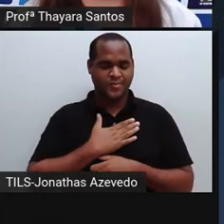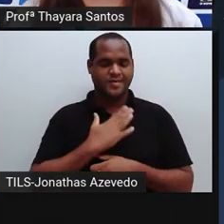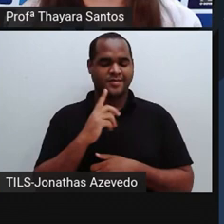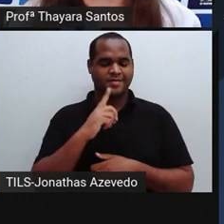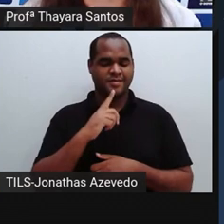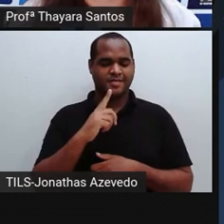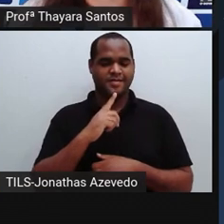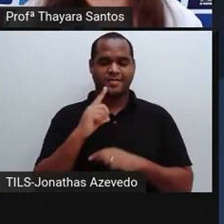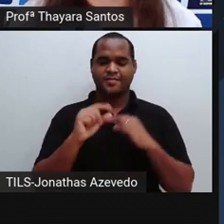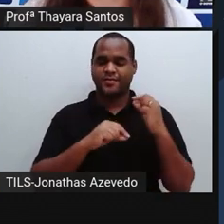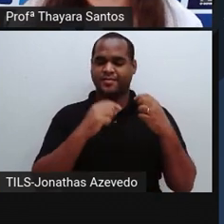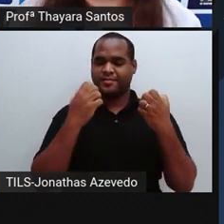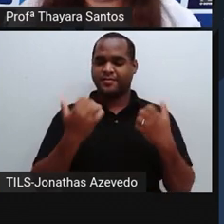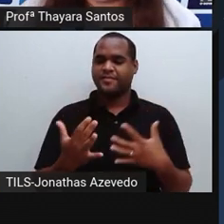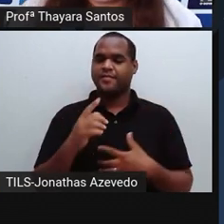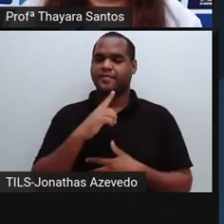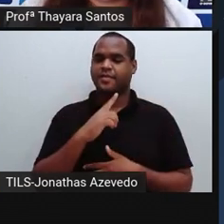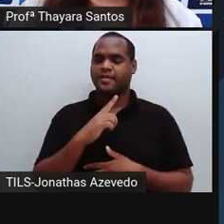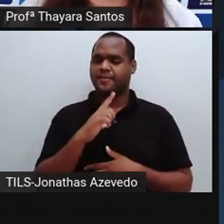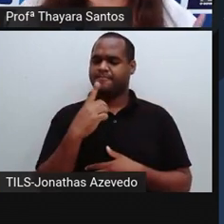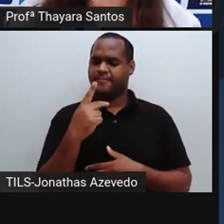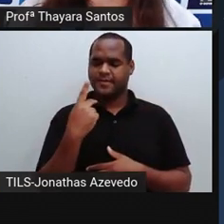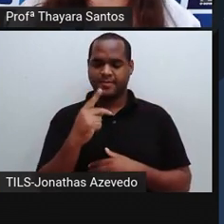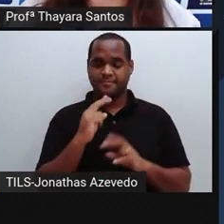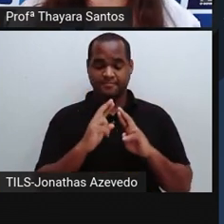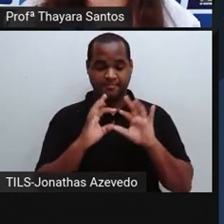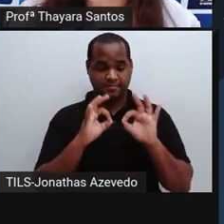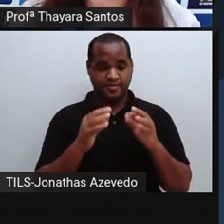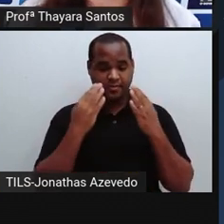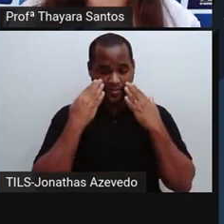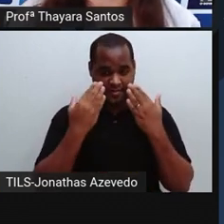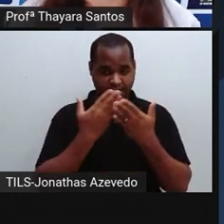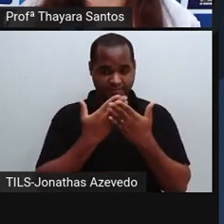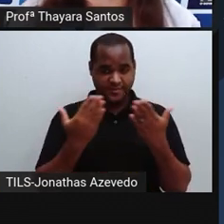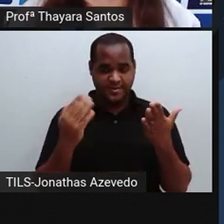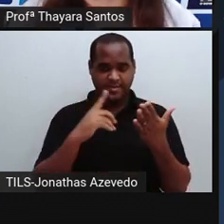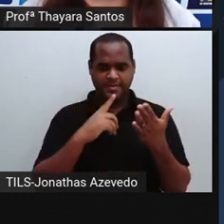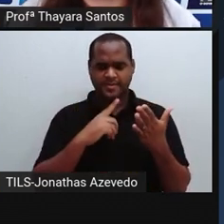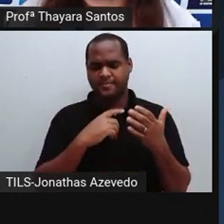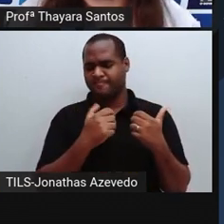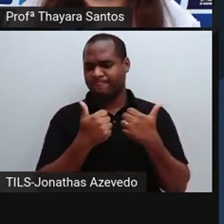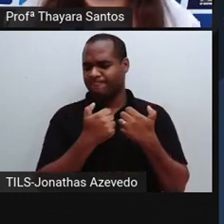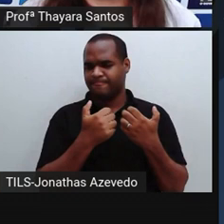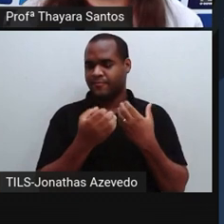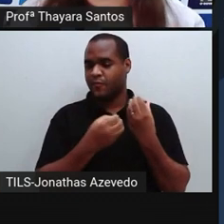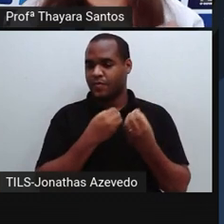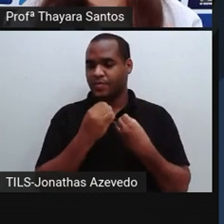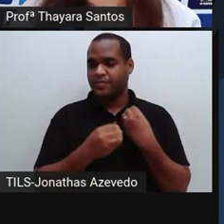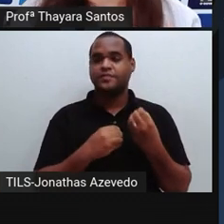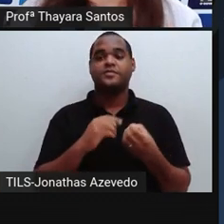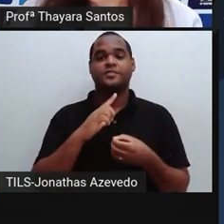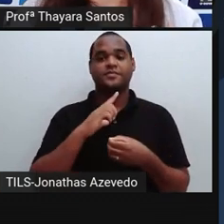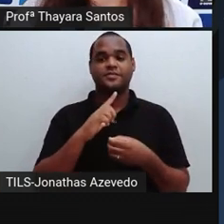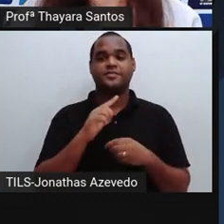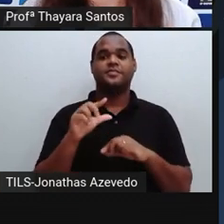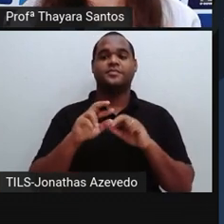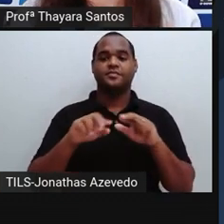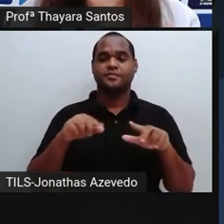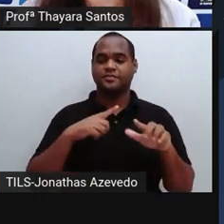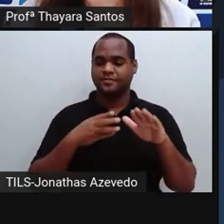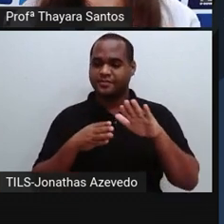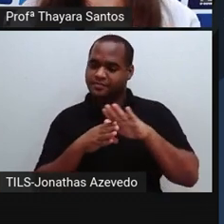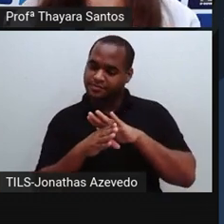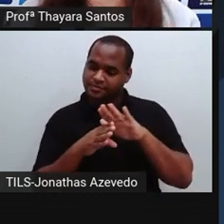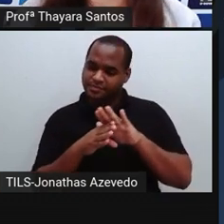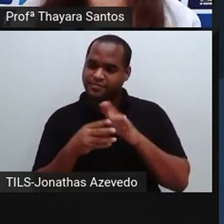outro lado, que é a hora do nosso game. E eu vou mostrar para vocês como é que esse nosso game aqui vai funcionar. Para vocês terem acesso a